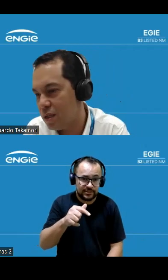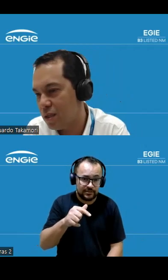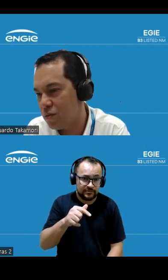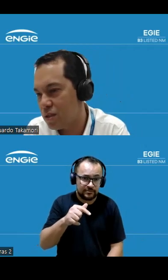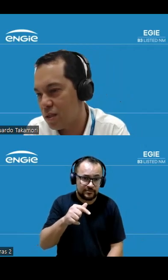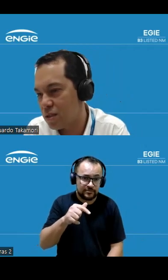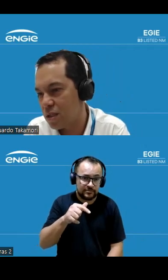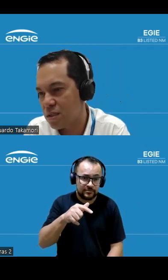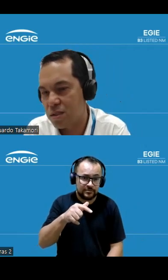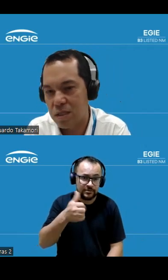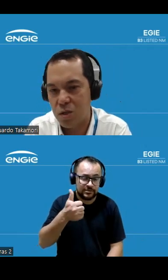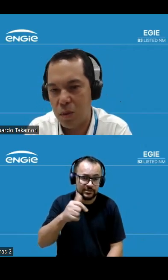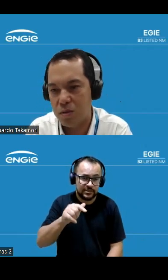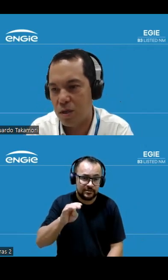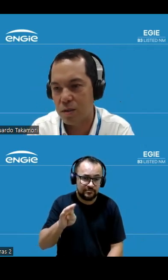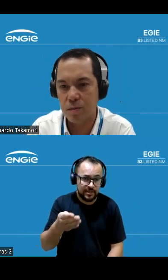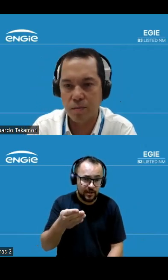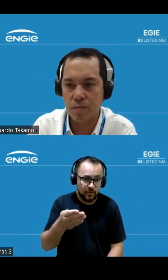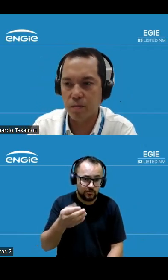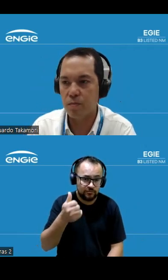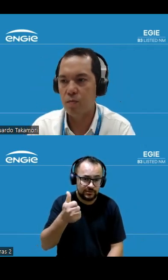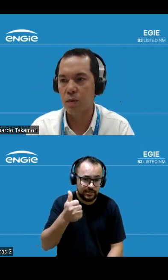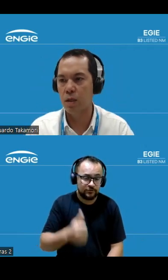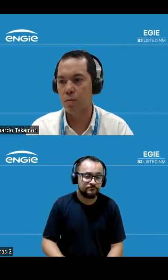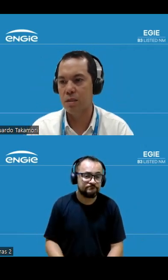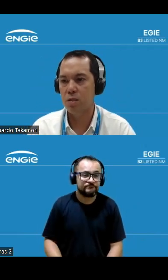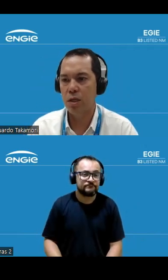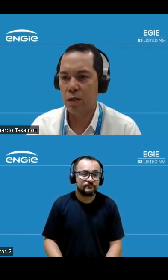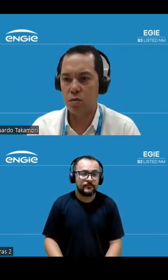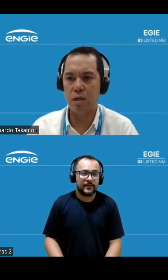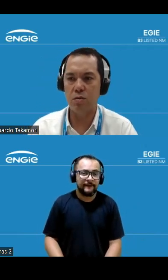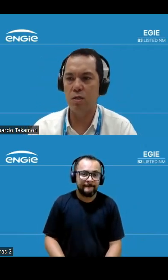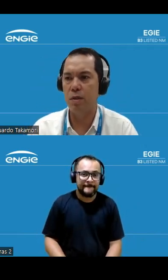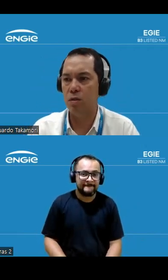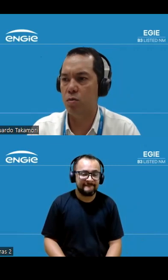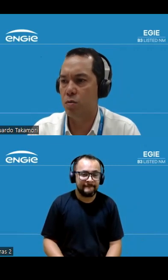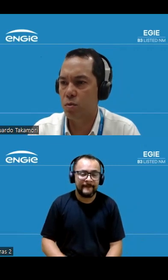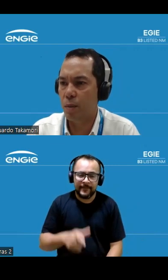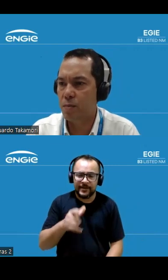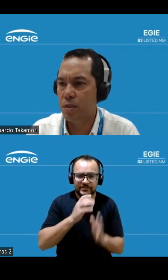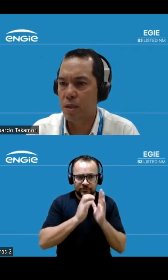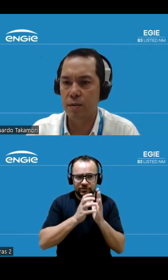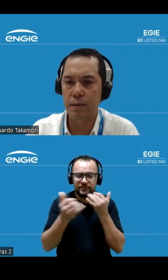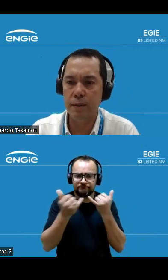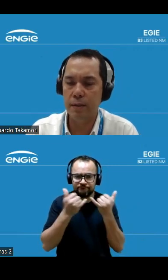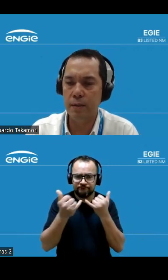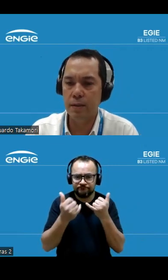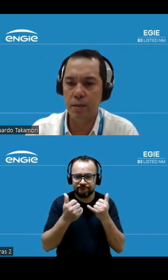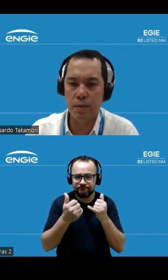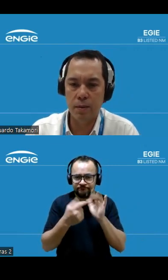e 26 717 milhões de reais bastante em linha com os dados que a gente apresentou no trimestre passado